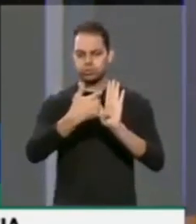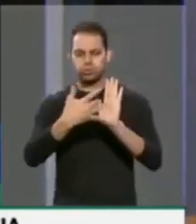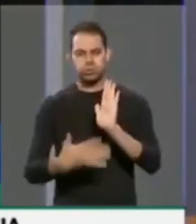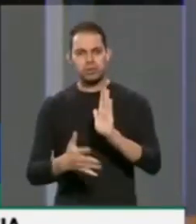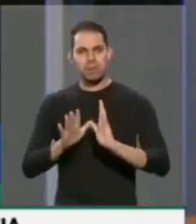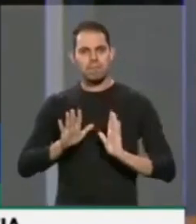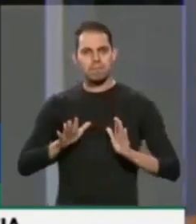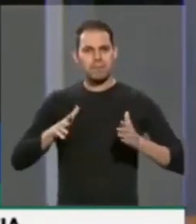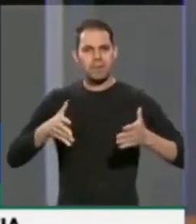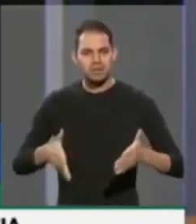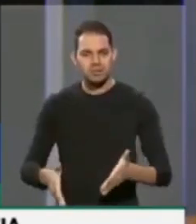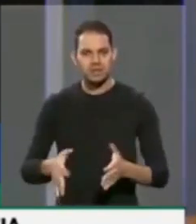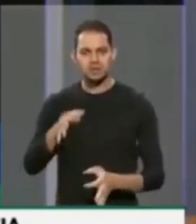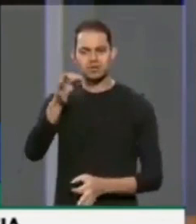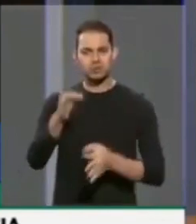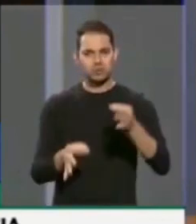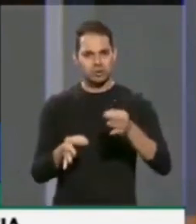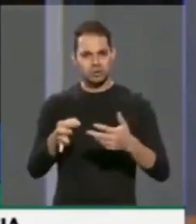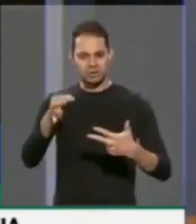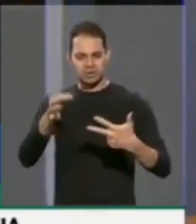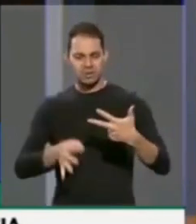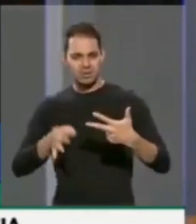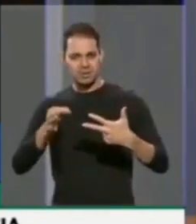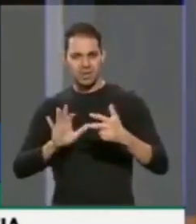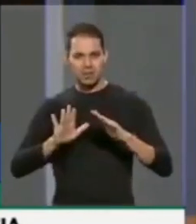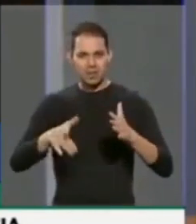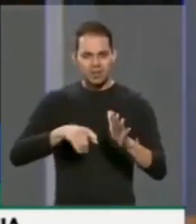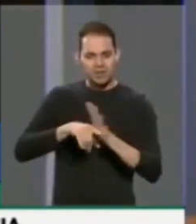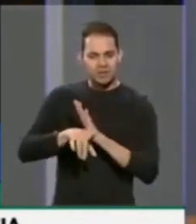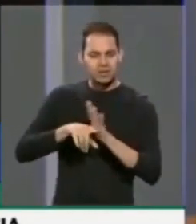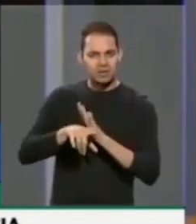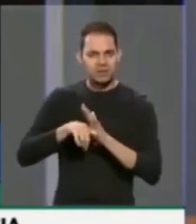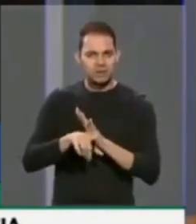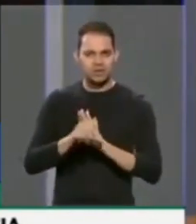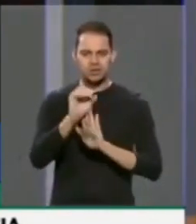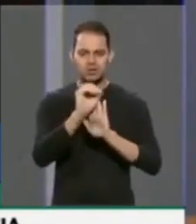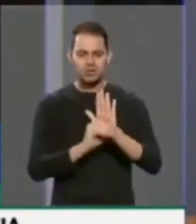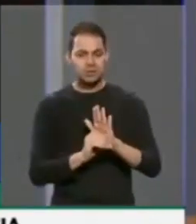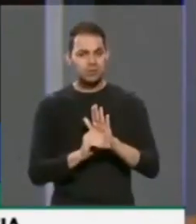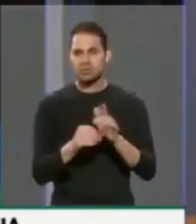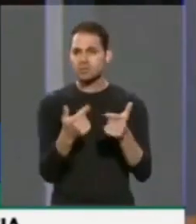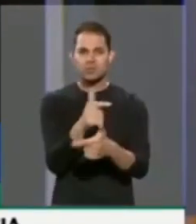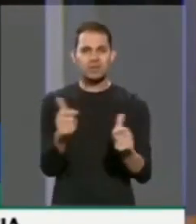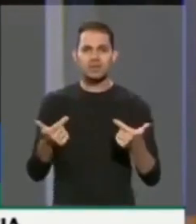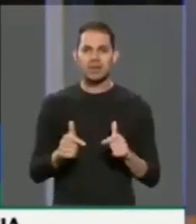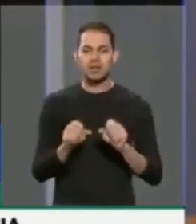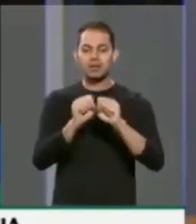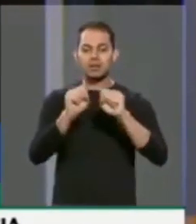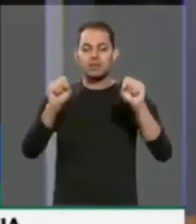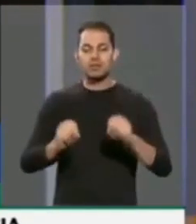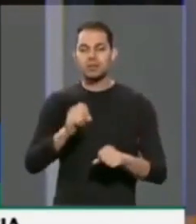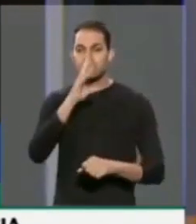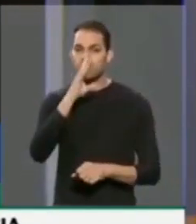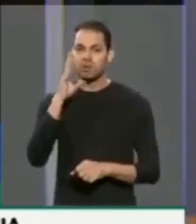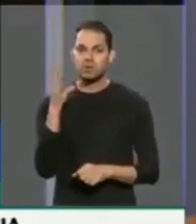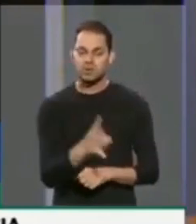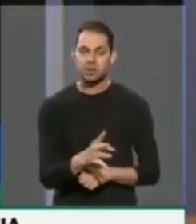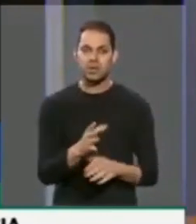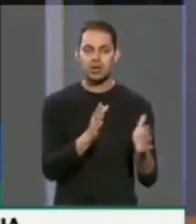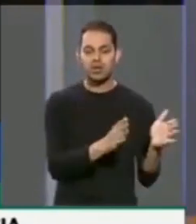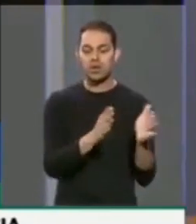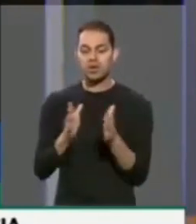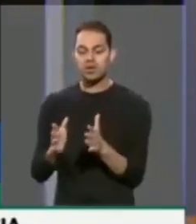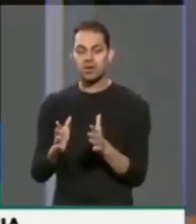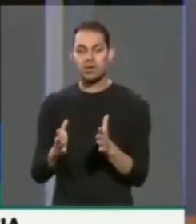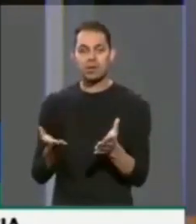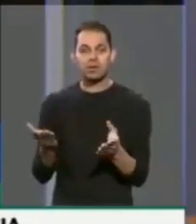participação do judiciário para fazer investigações de ofício. O sistema acusatório tem a fase da